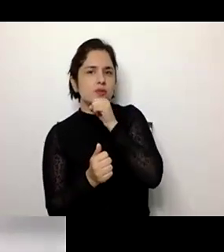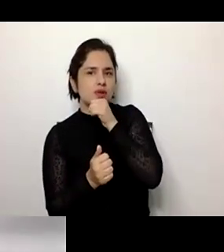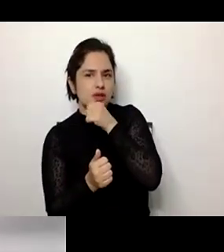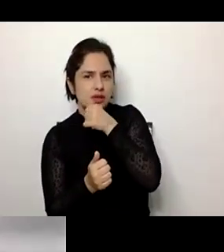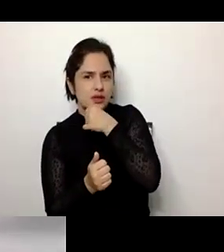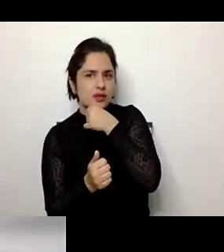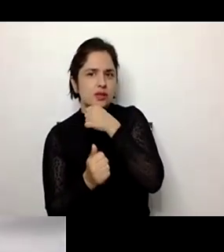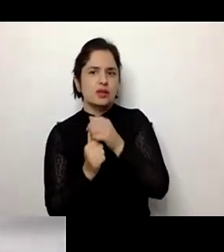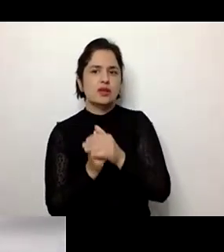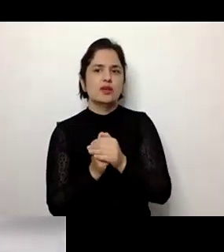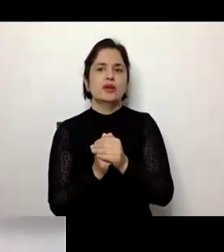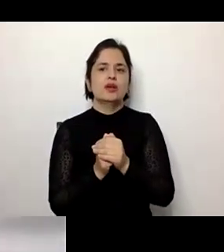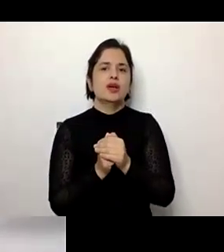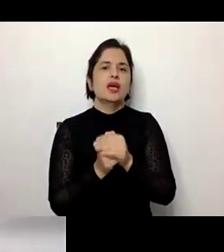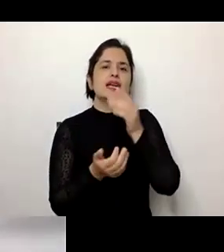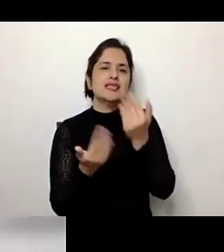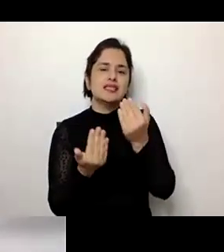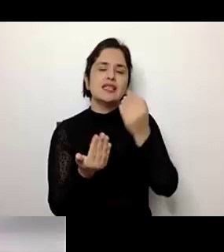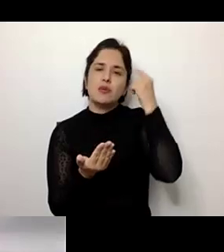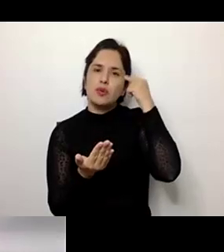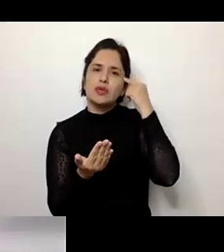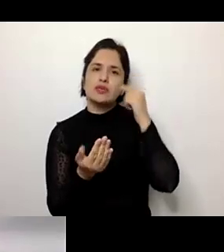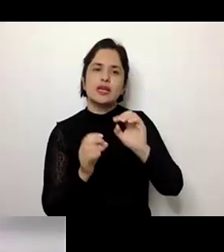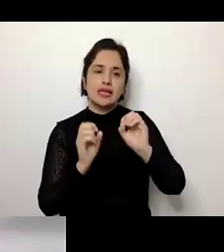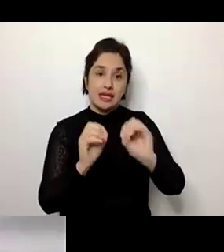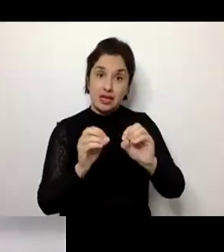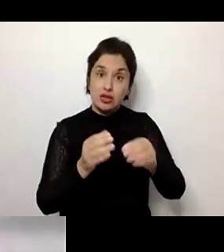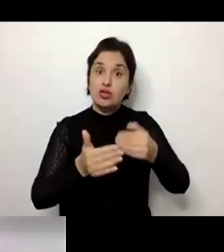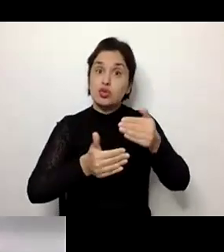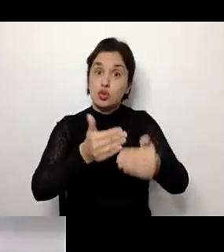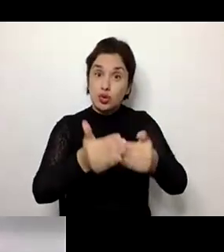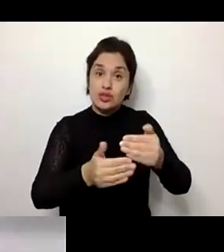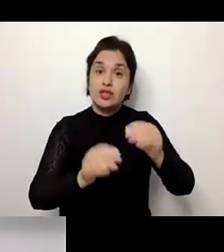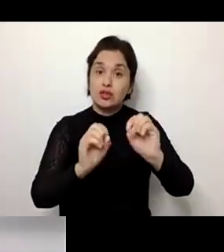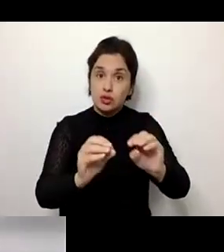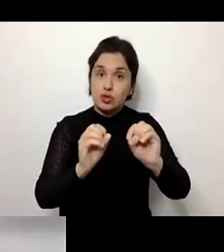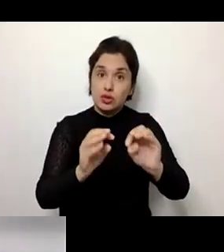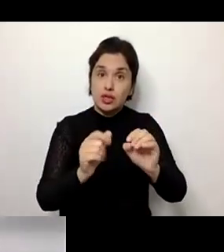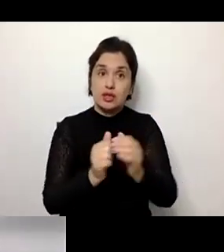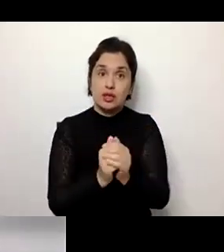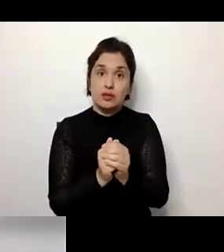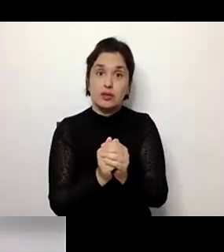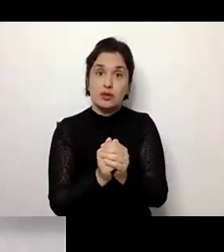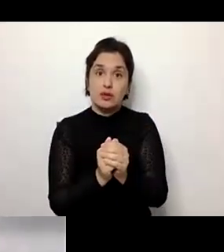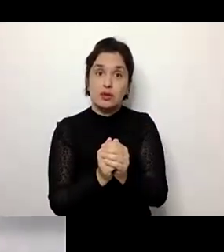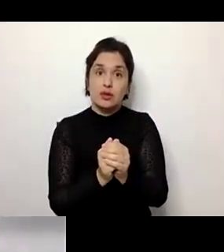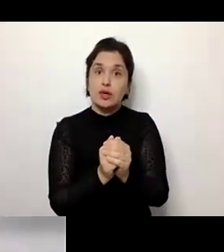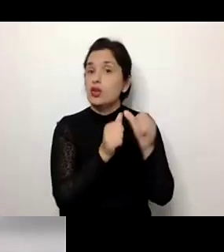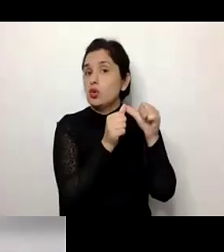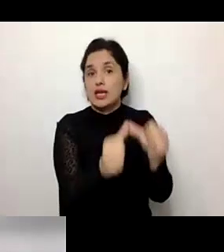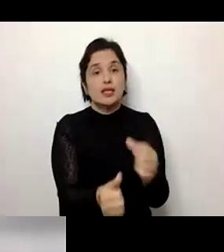pronto. Nós precisamos pensar que a educação, o processo educativo, ele acontece ao longo da vida.